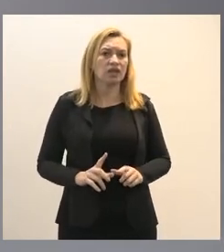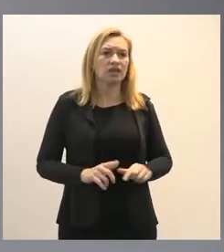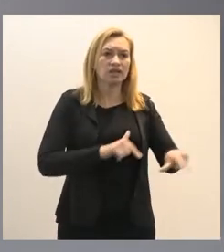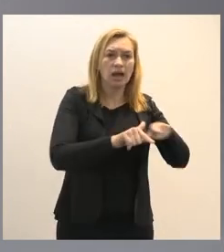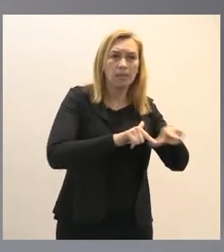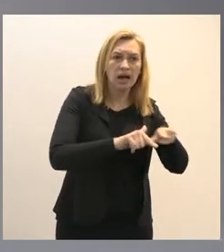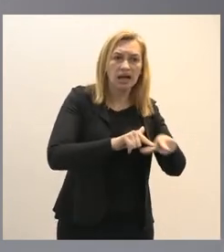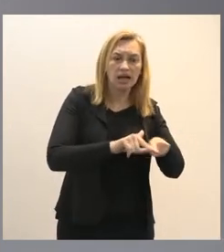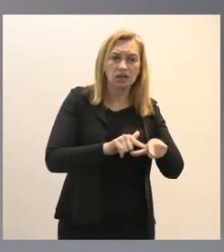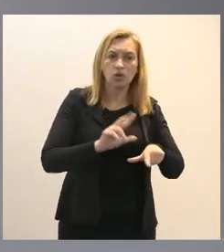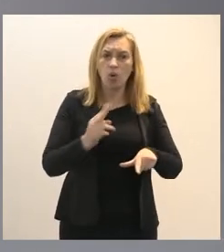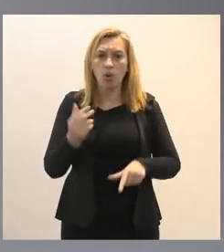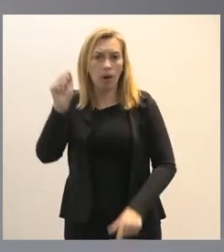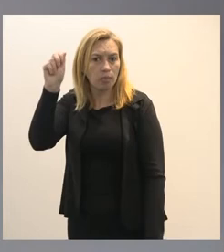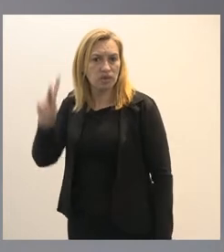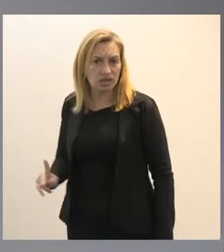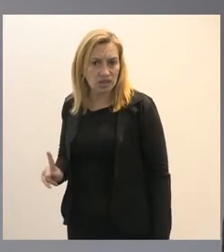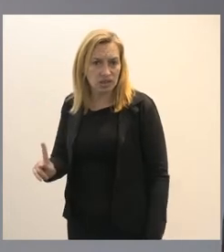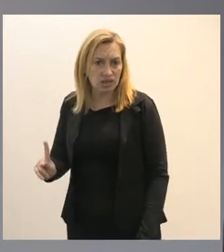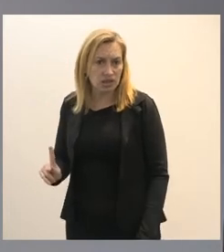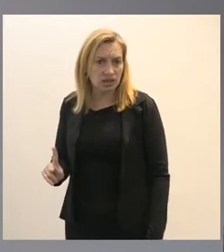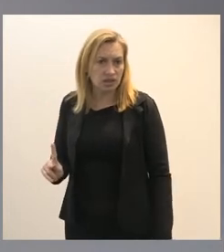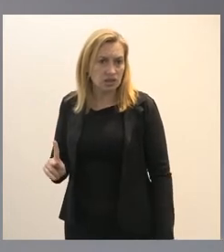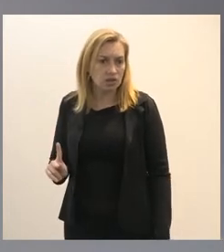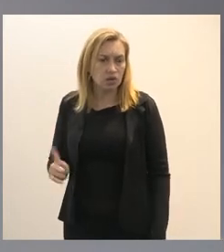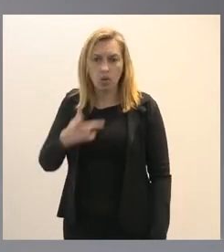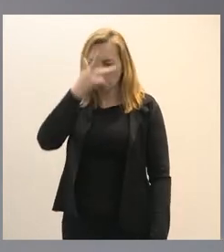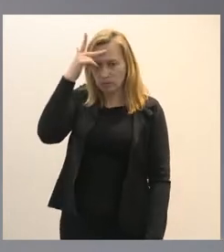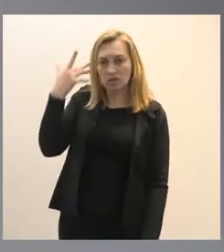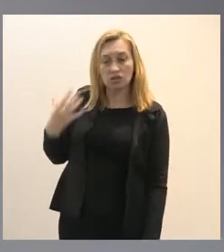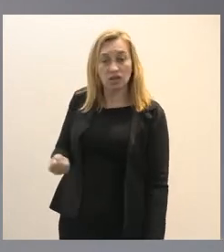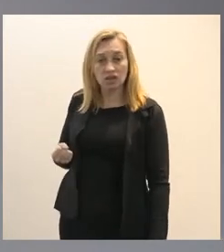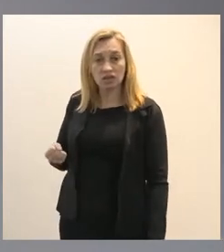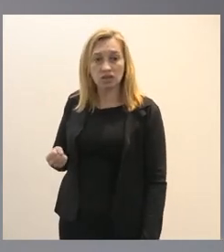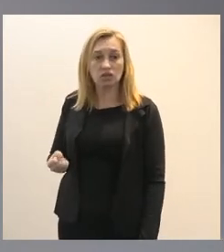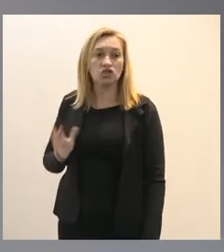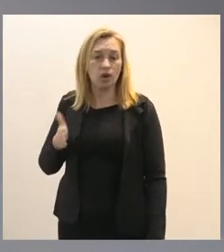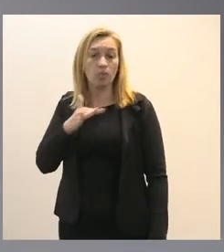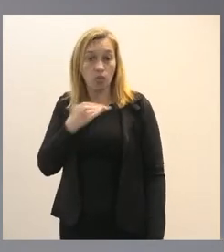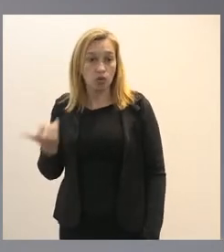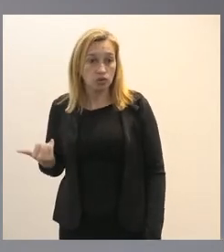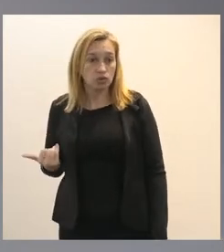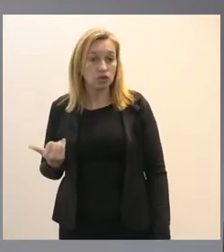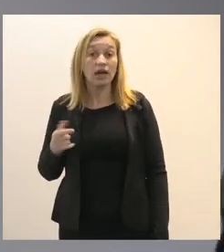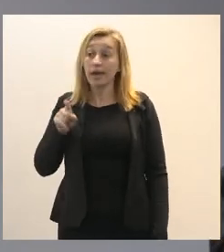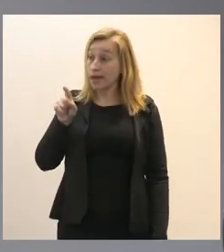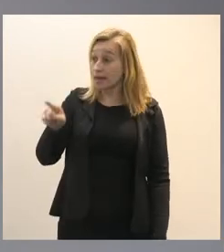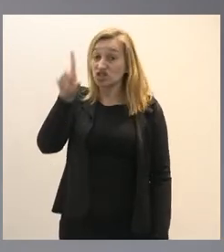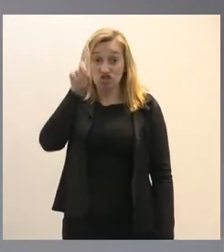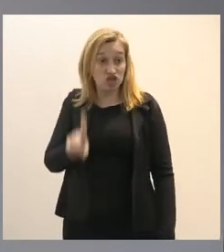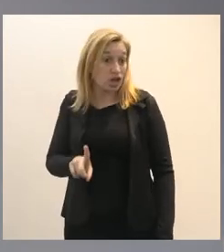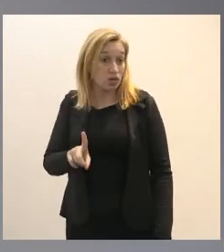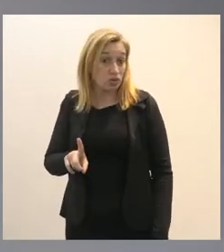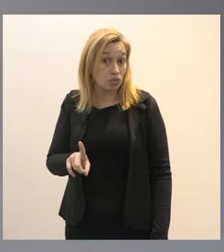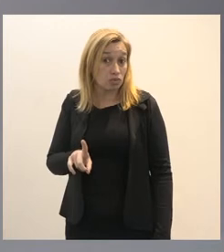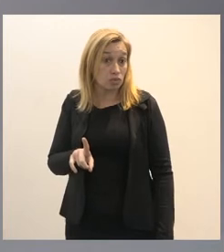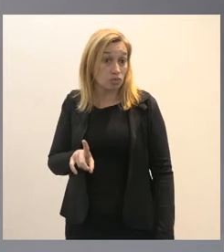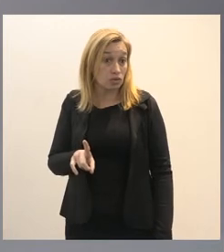e as respectivas pensionistas já dos falecidos esses direitos não sejam